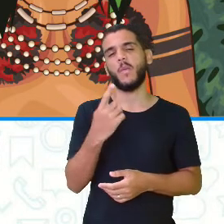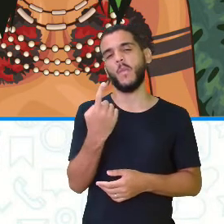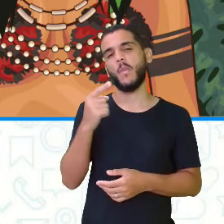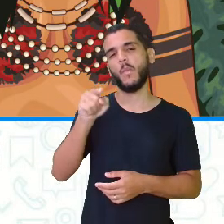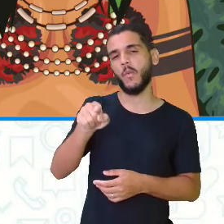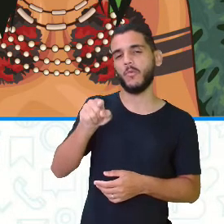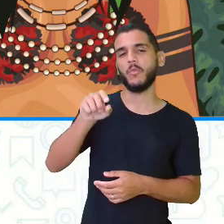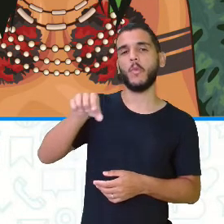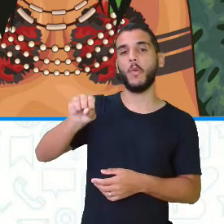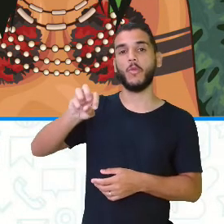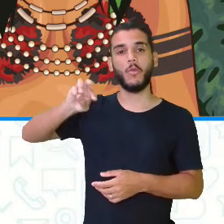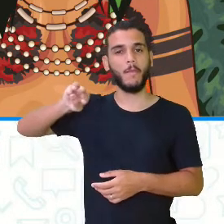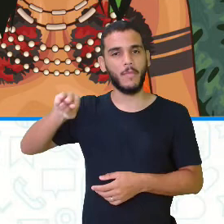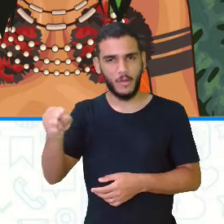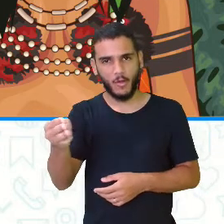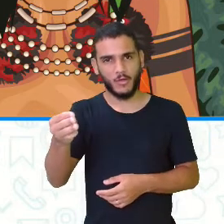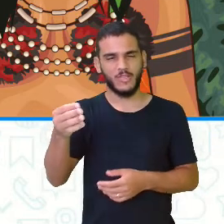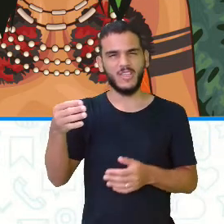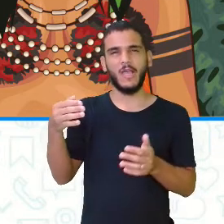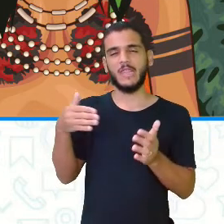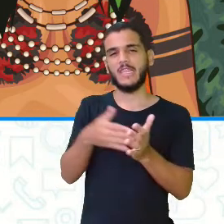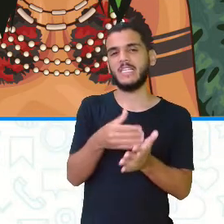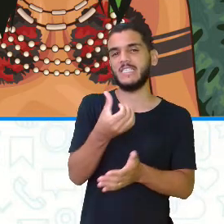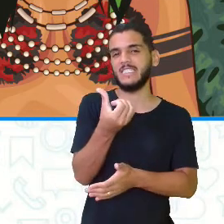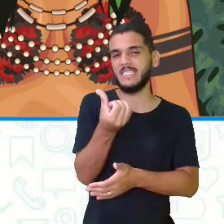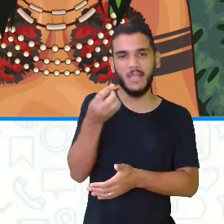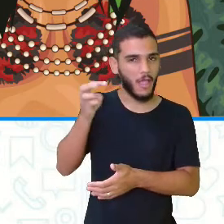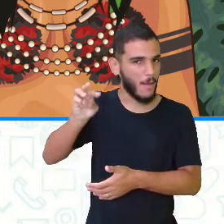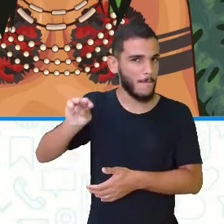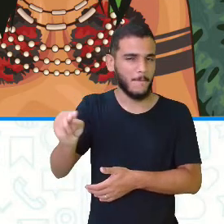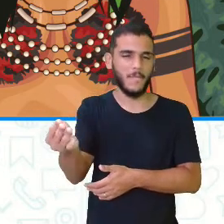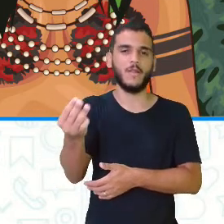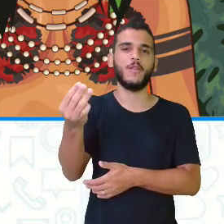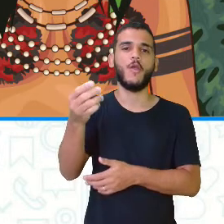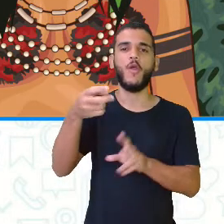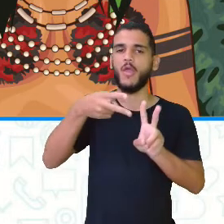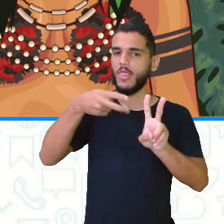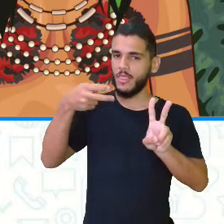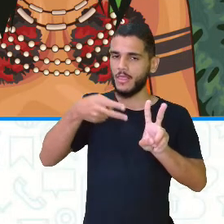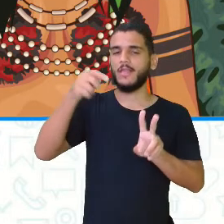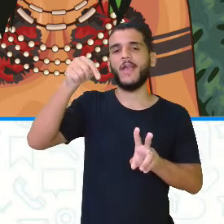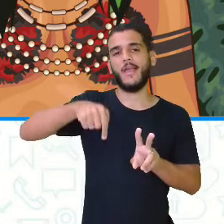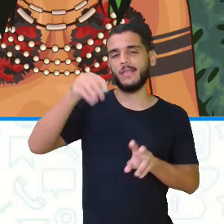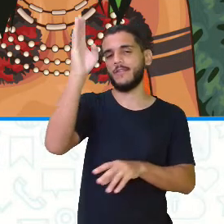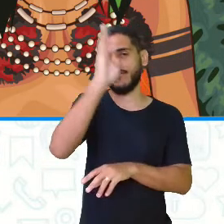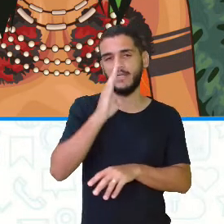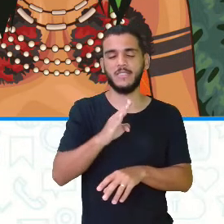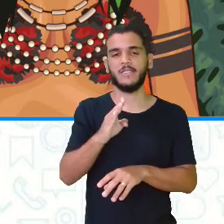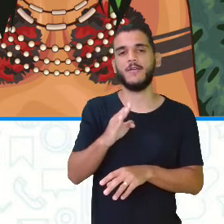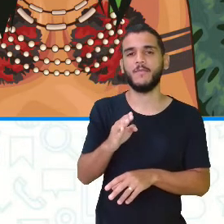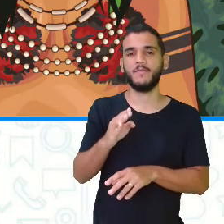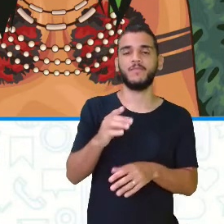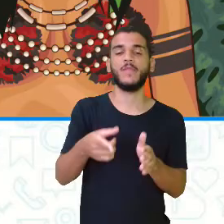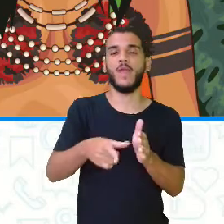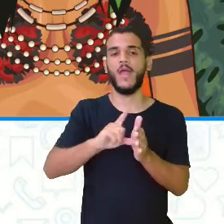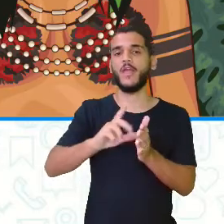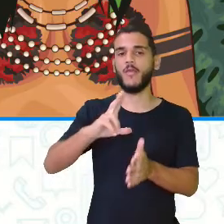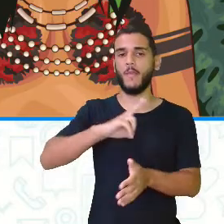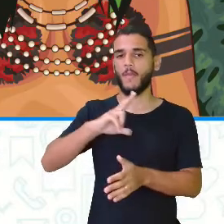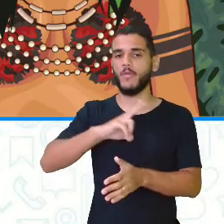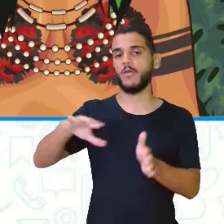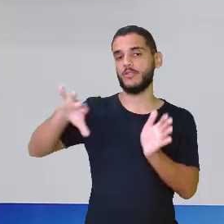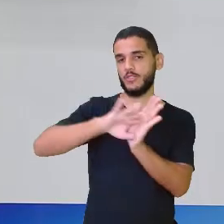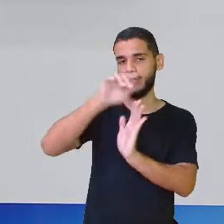,8 milhões a 6 milhões de indígenas. Então, a gente tem um grande grupo de indígenas que foi se formando, que foi